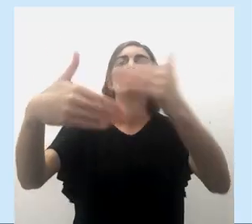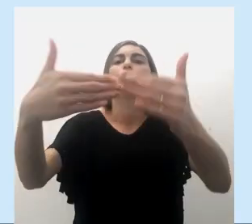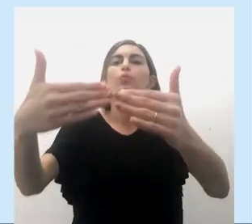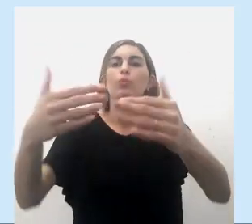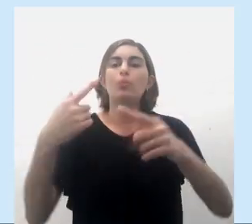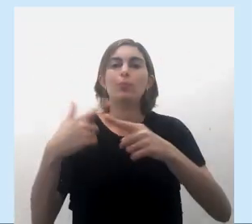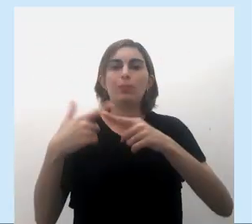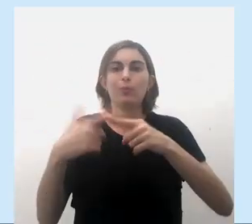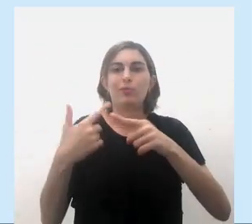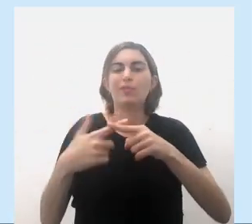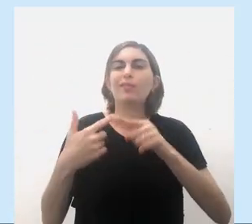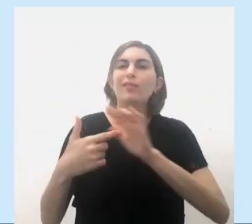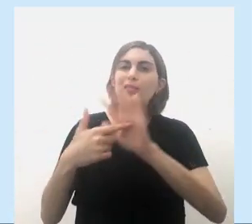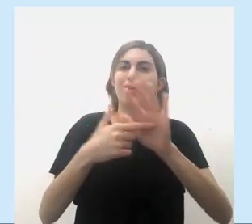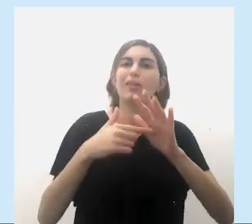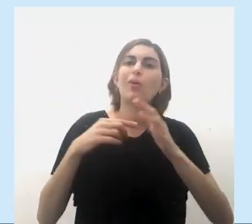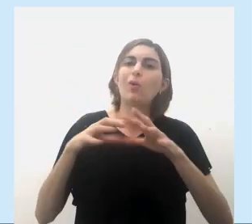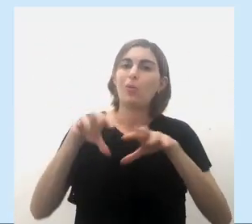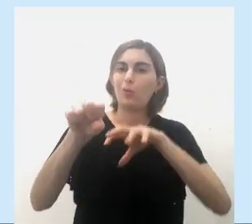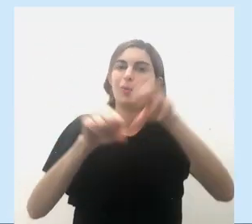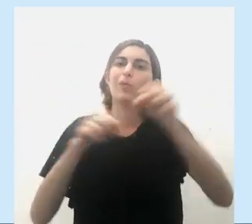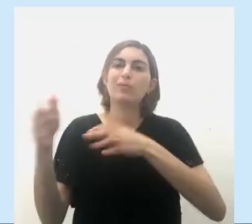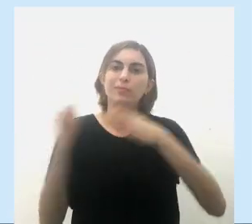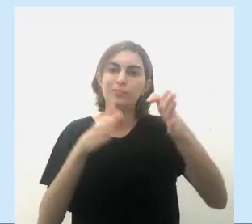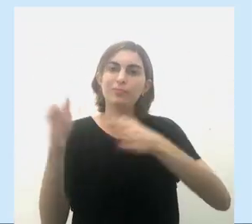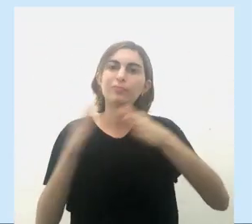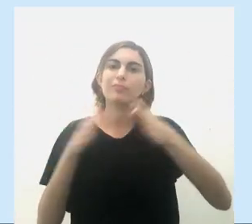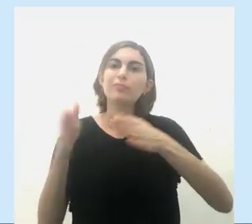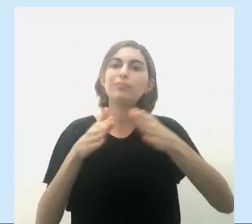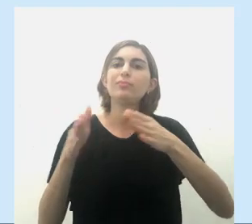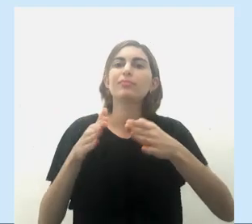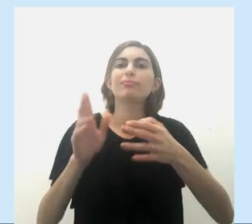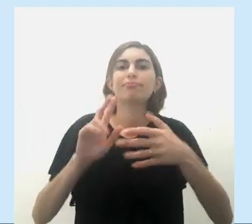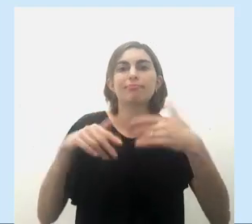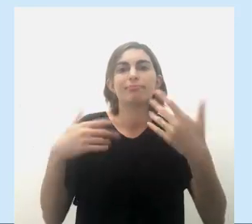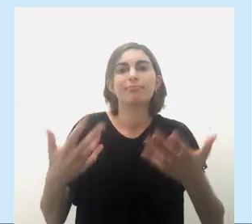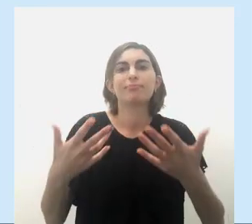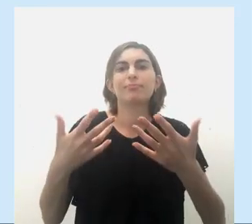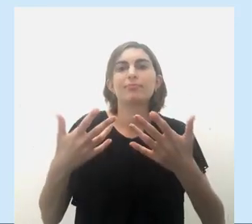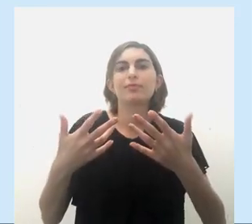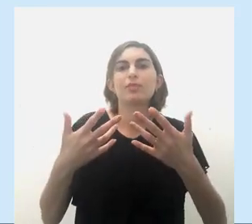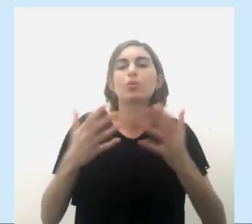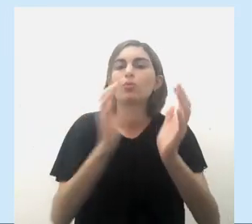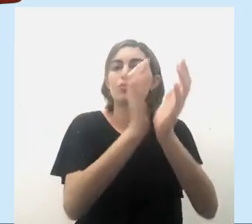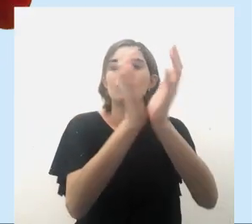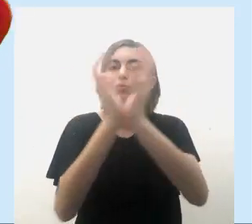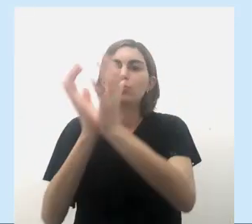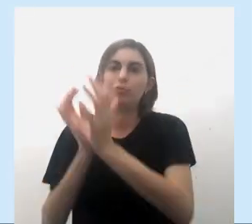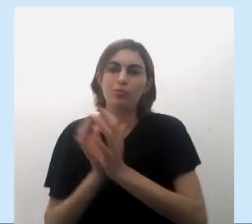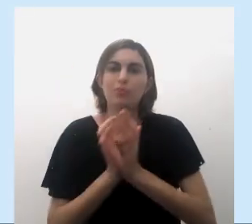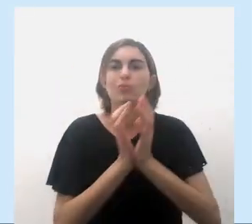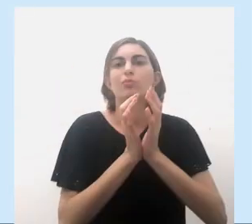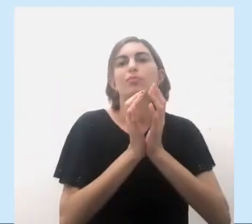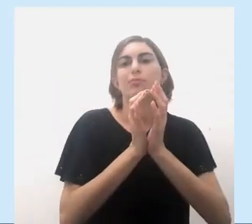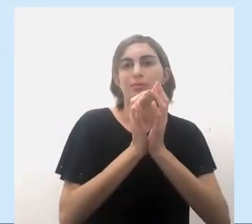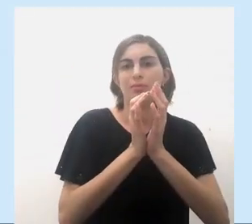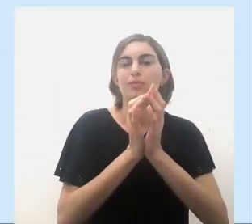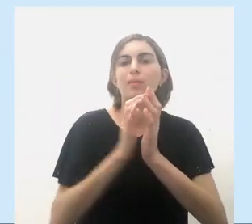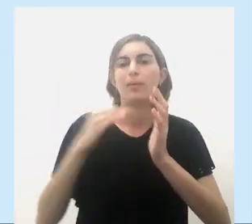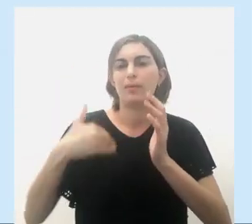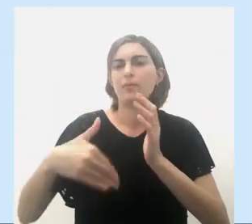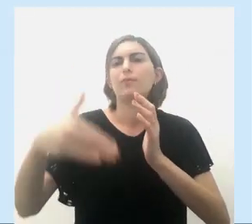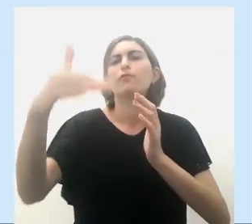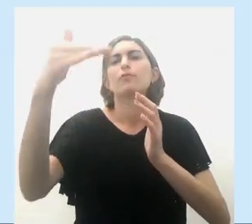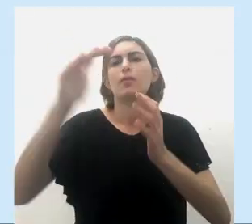avanço, porque na período da pré-colonização os grupos indígenas